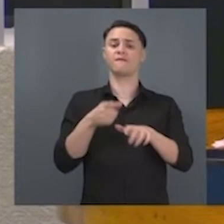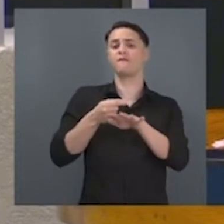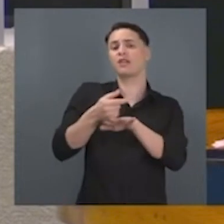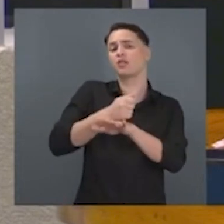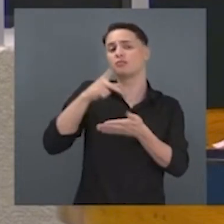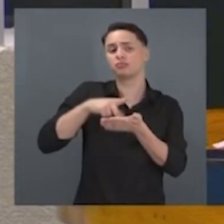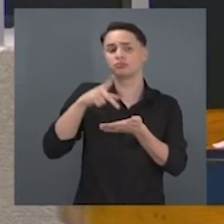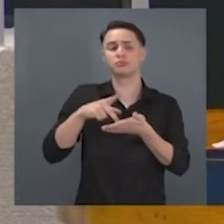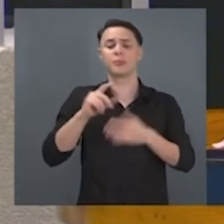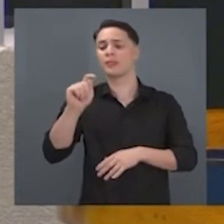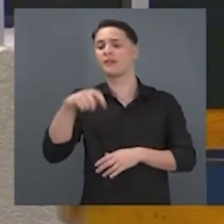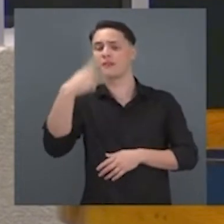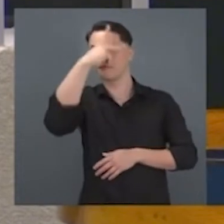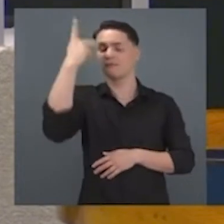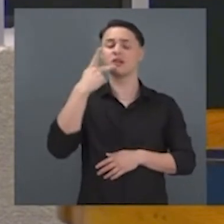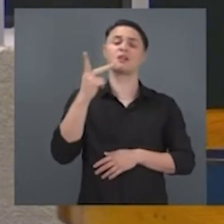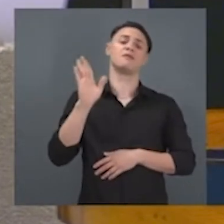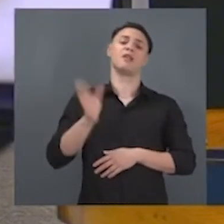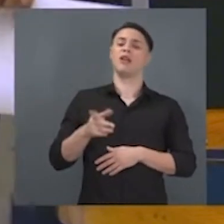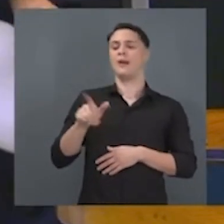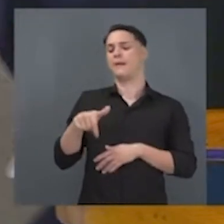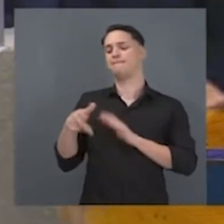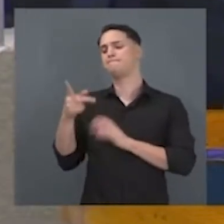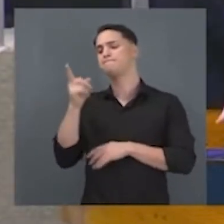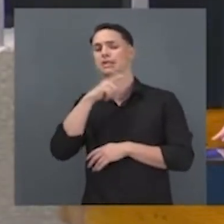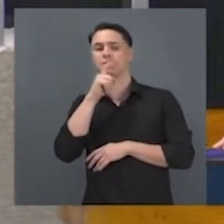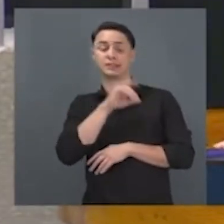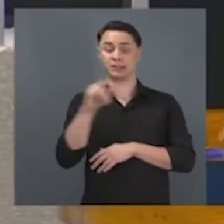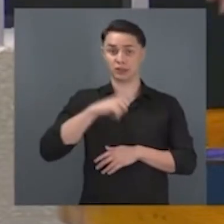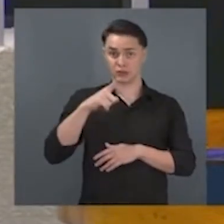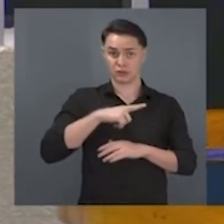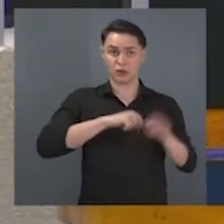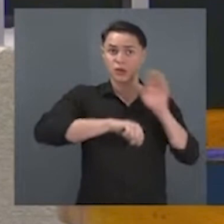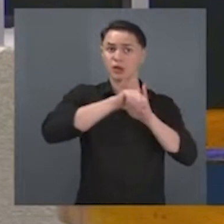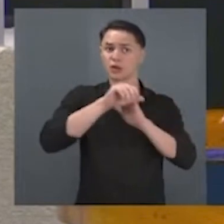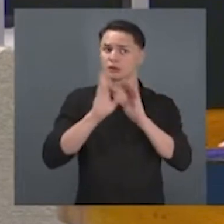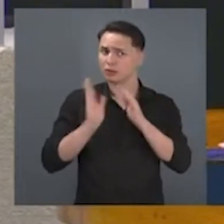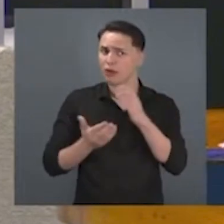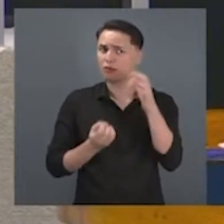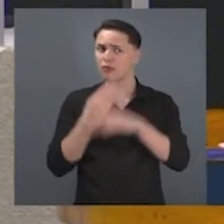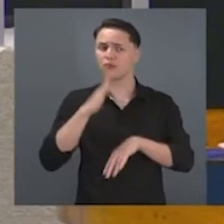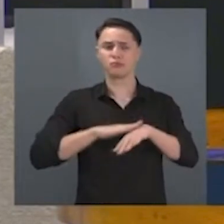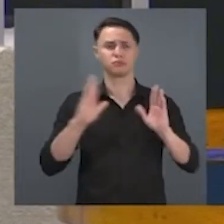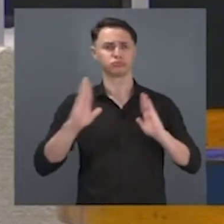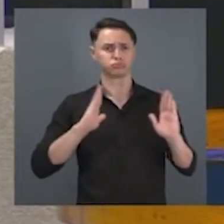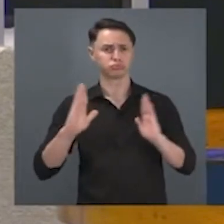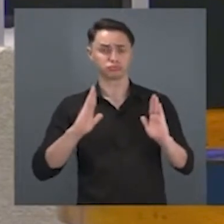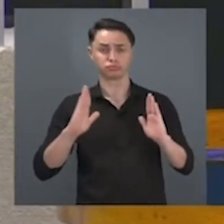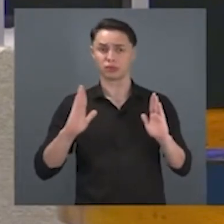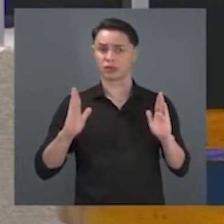Quem vai dizer o que é mentira? Ora, se tivéssemos esse crime criado já agora, durante essa